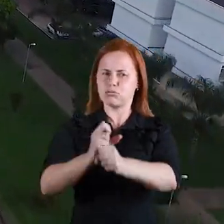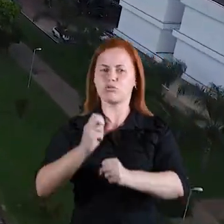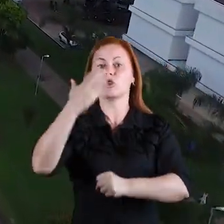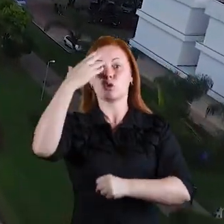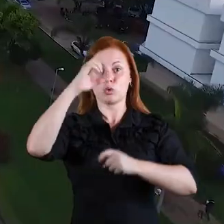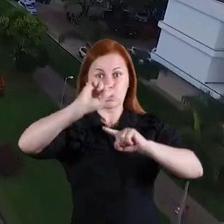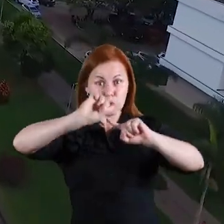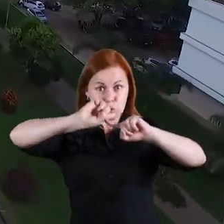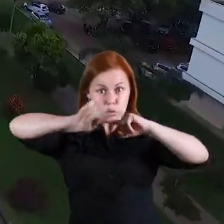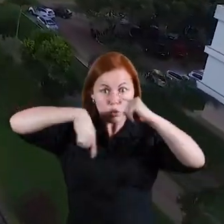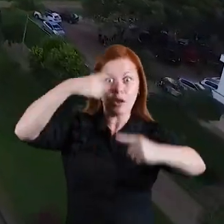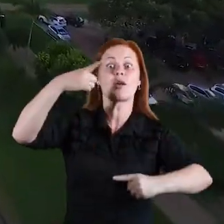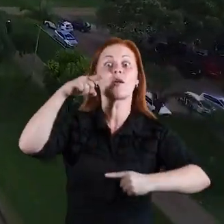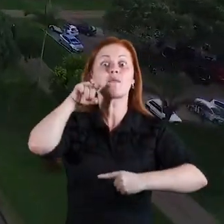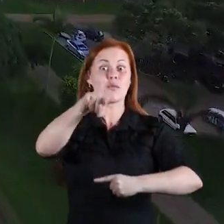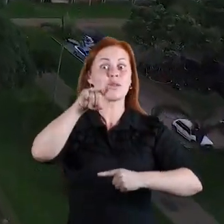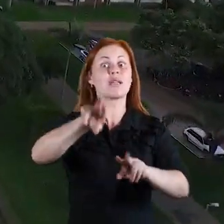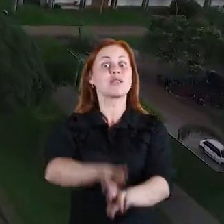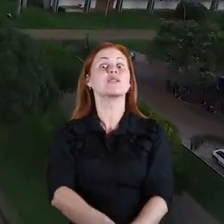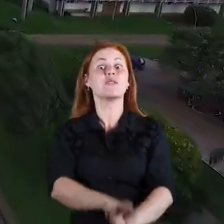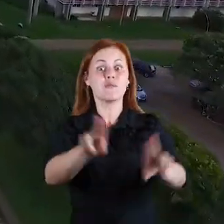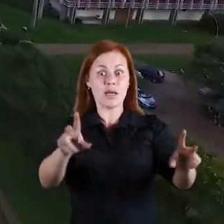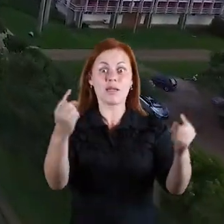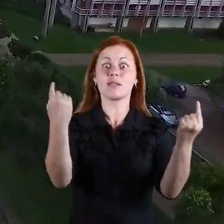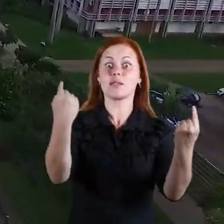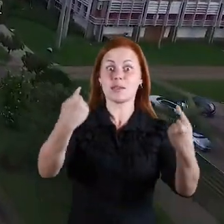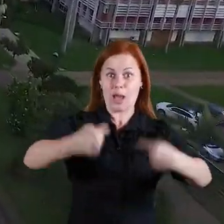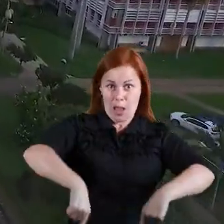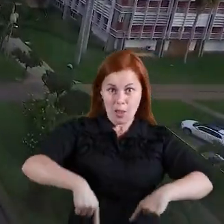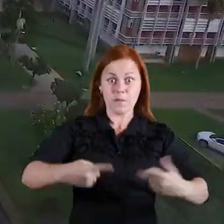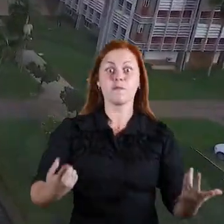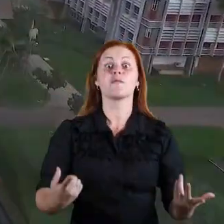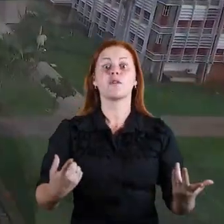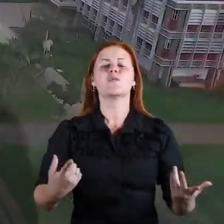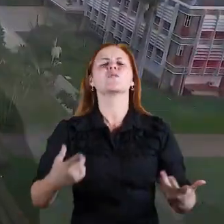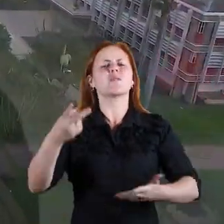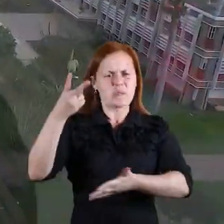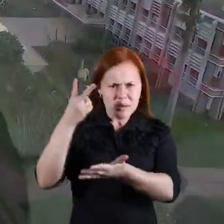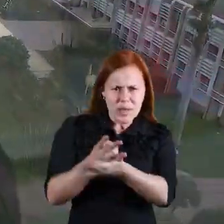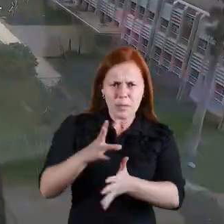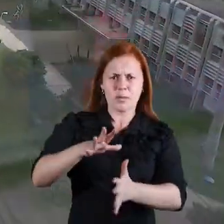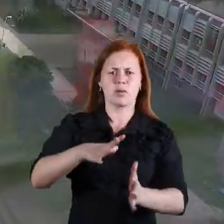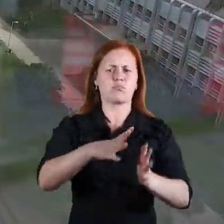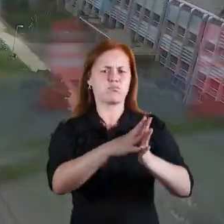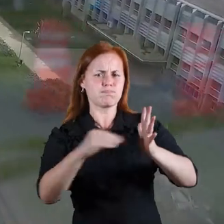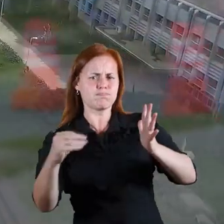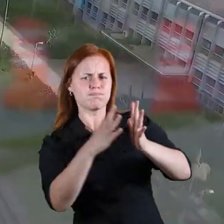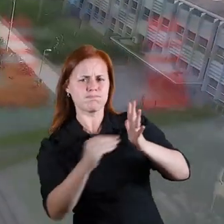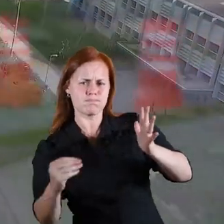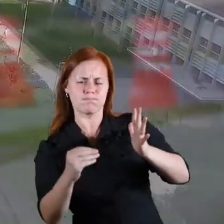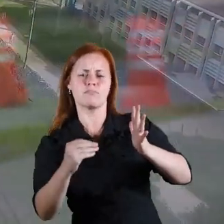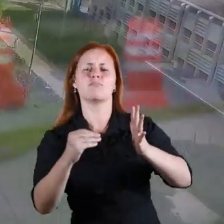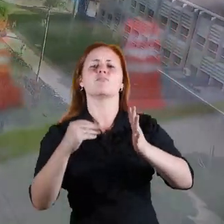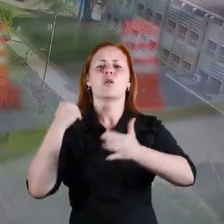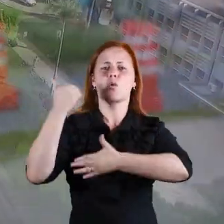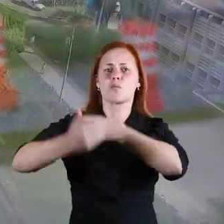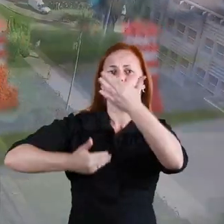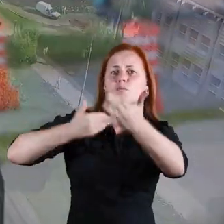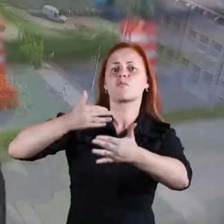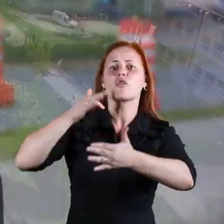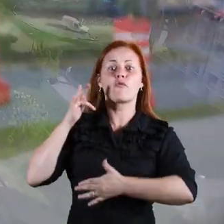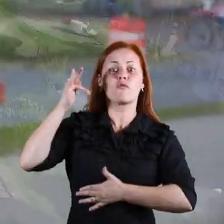Agora vão e façam a diferença. Desafiem convenções. Seja inspiração para os próximos que virão.